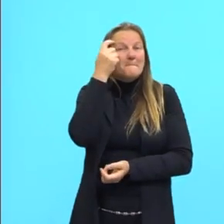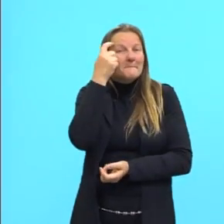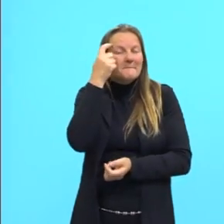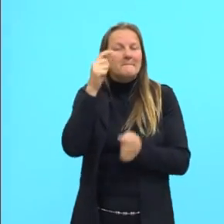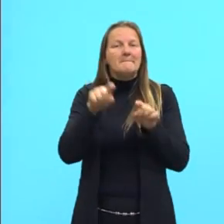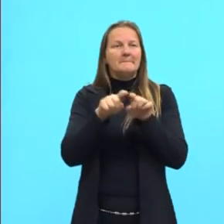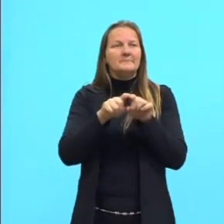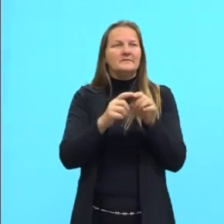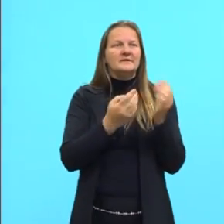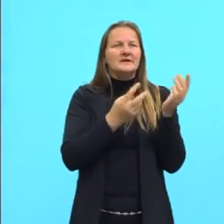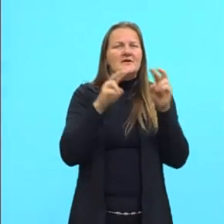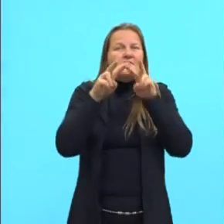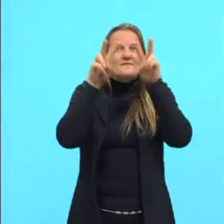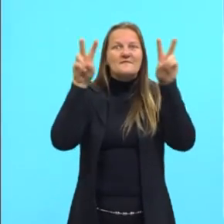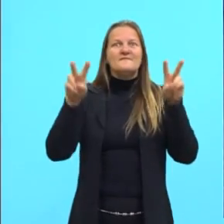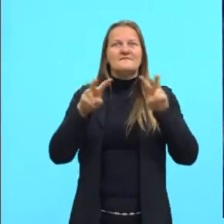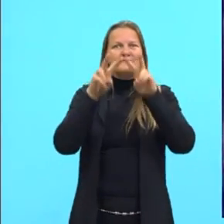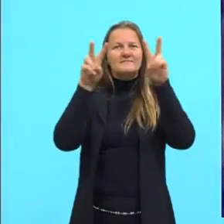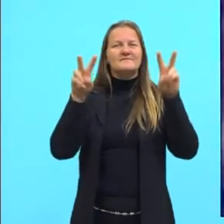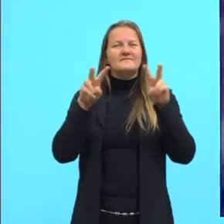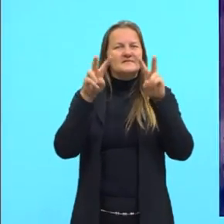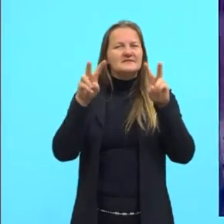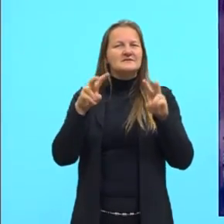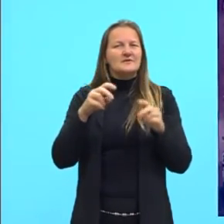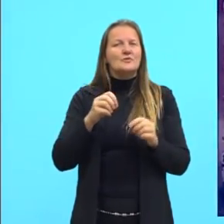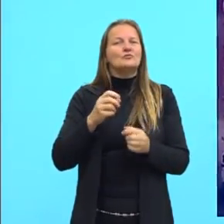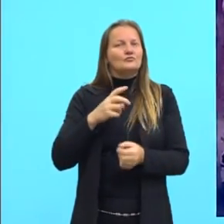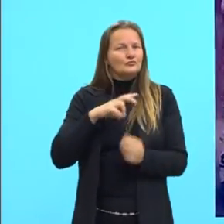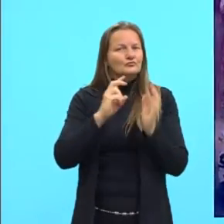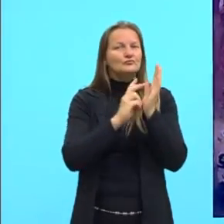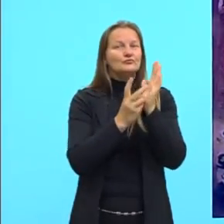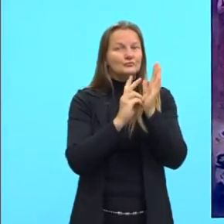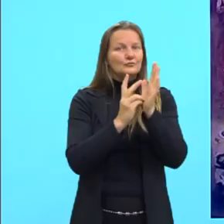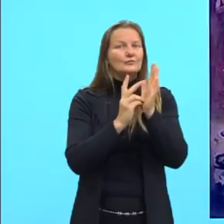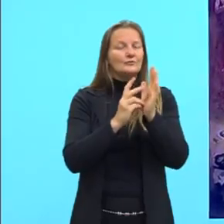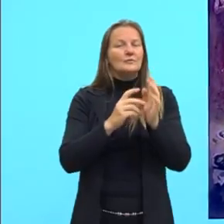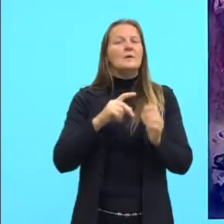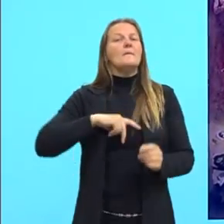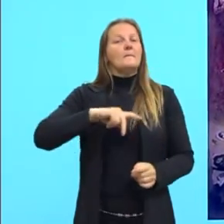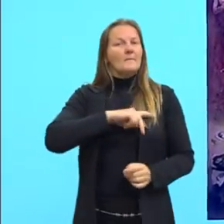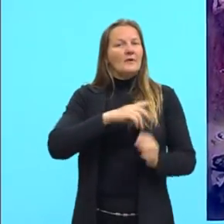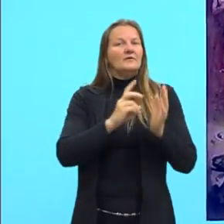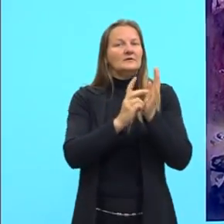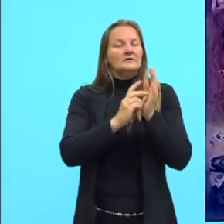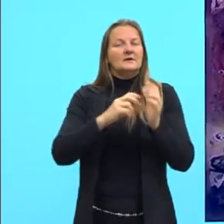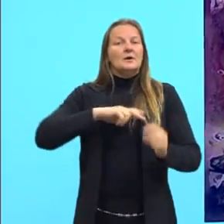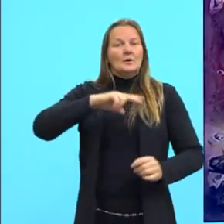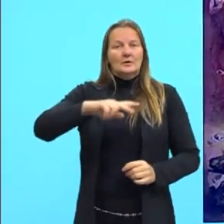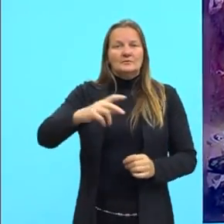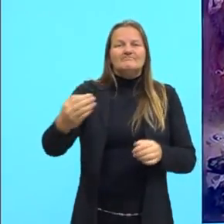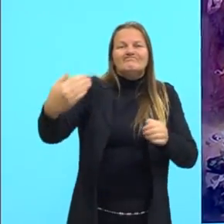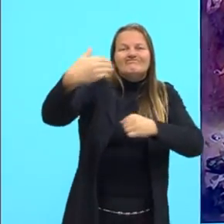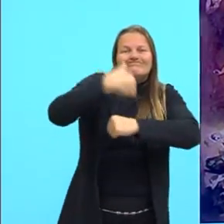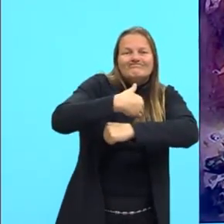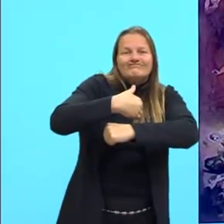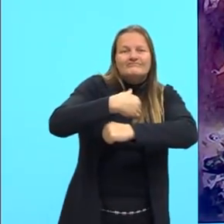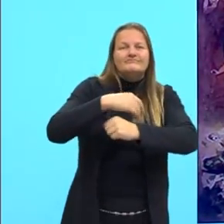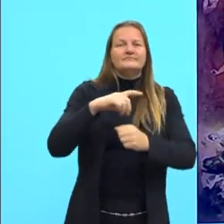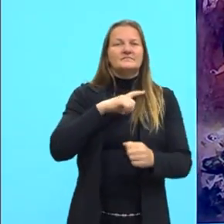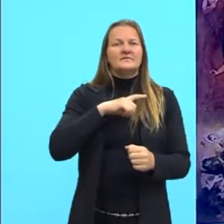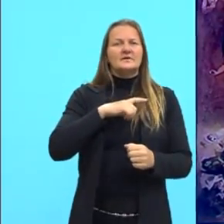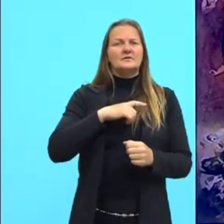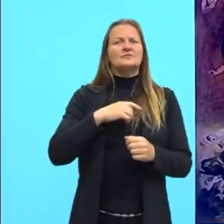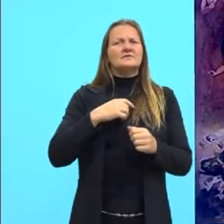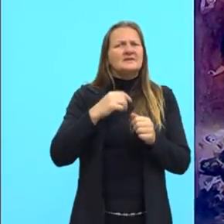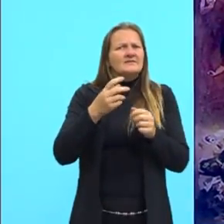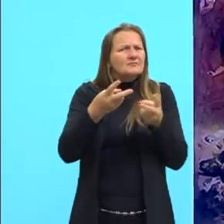um pouco essas visões que se tiveram, e se ainda tem, dos povos indígenas. Quando os portugueses chegaram aqui, eles tiveram várias